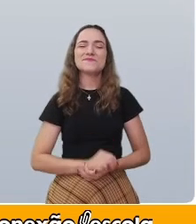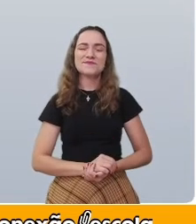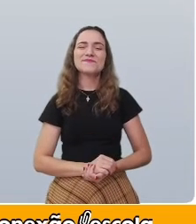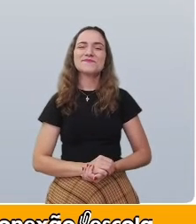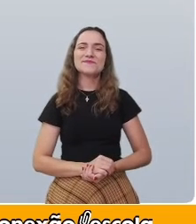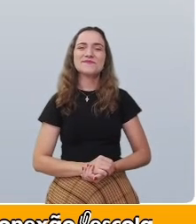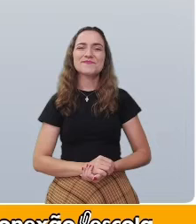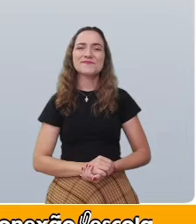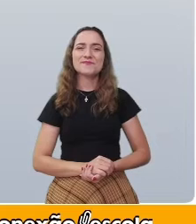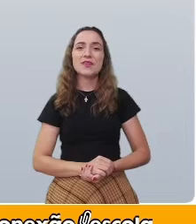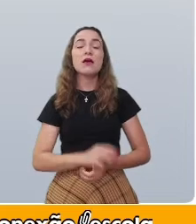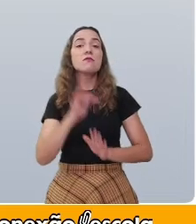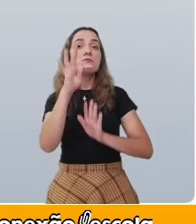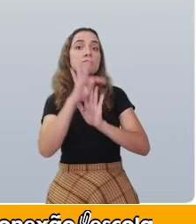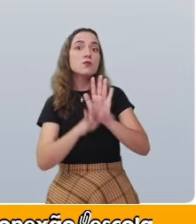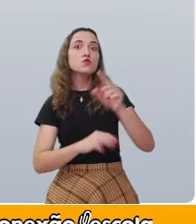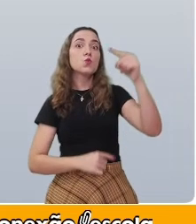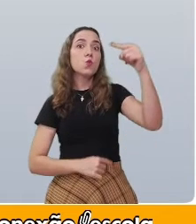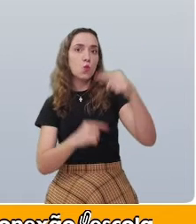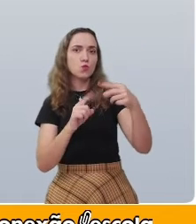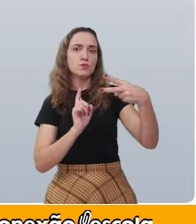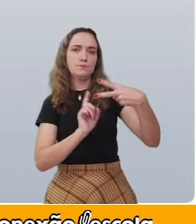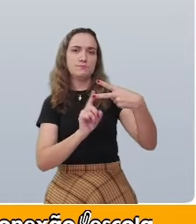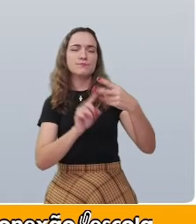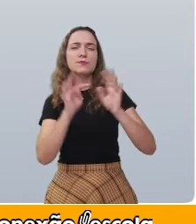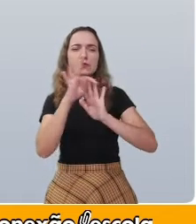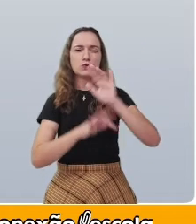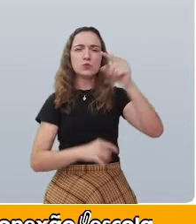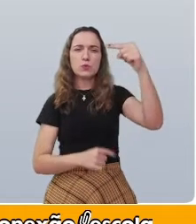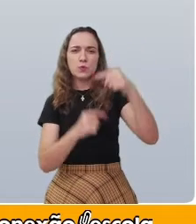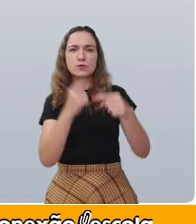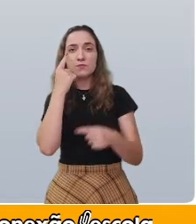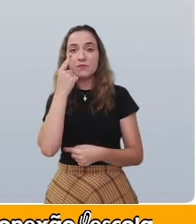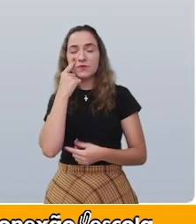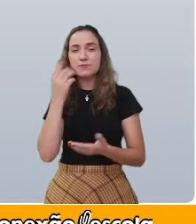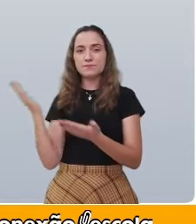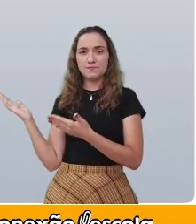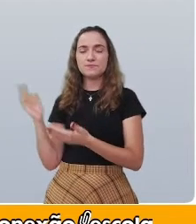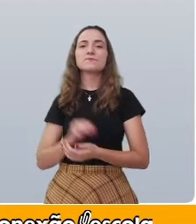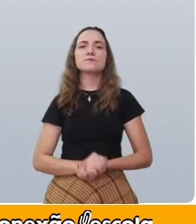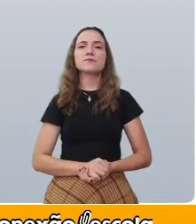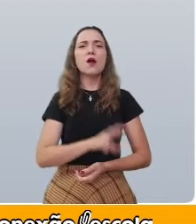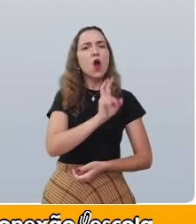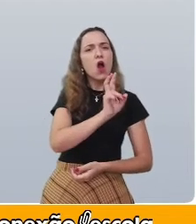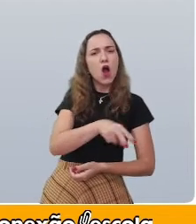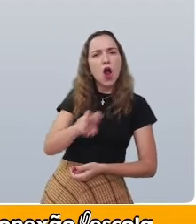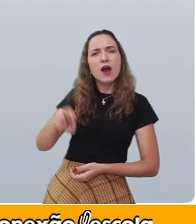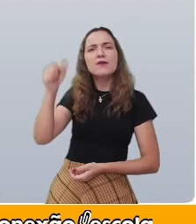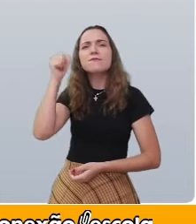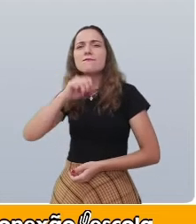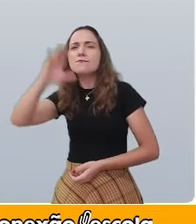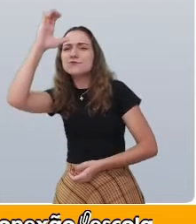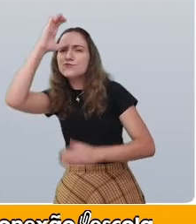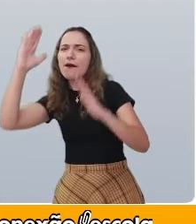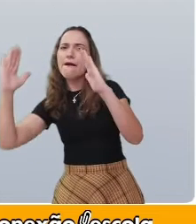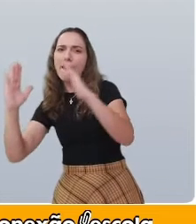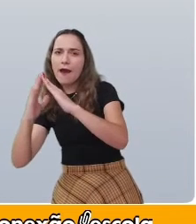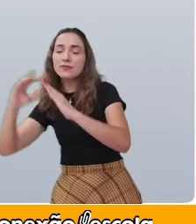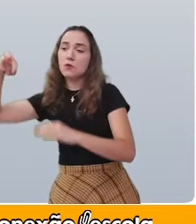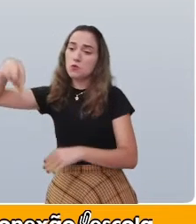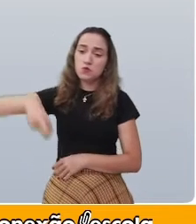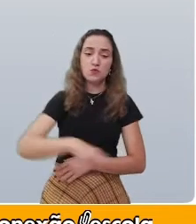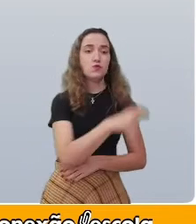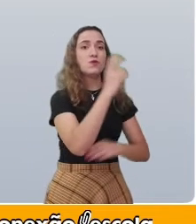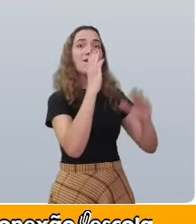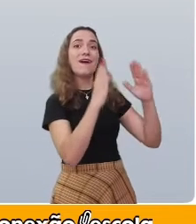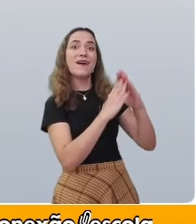Texto curto. Veja agora este exemplo. Corre com tia. Na casa da tia. Corre-se pó. Na